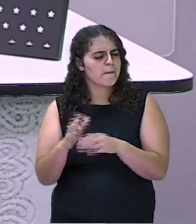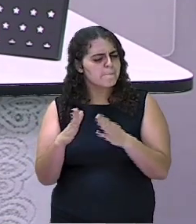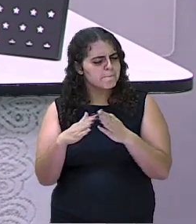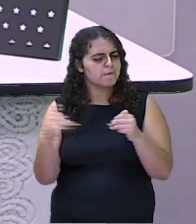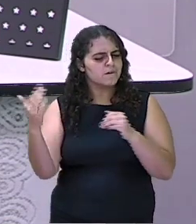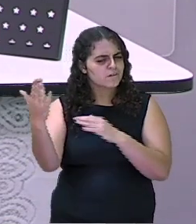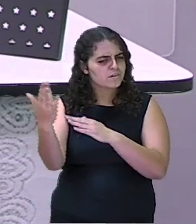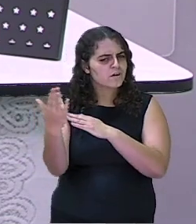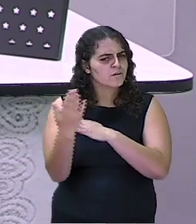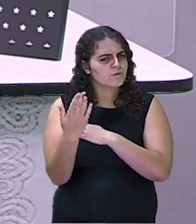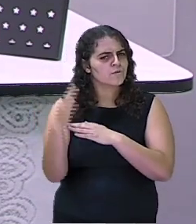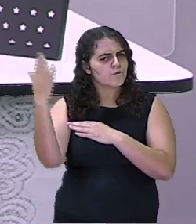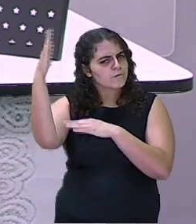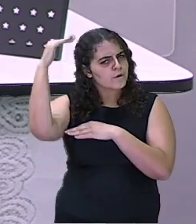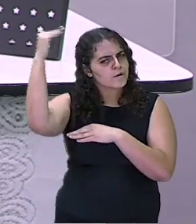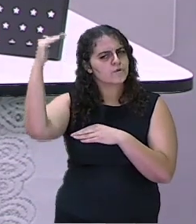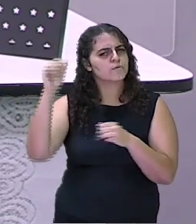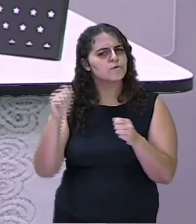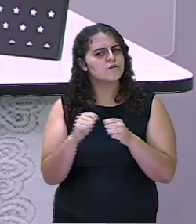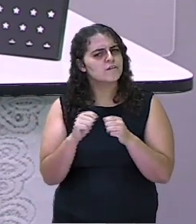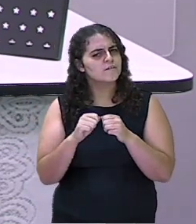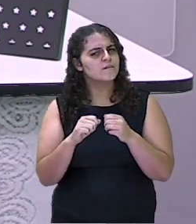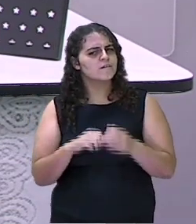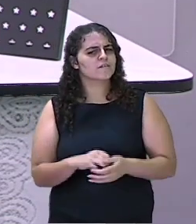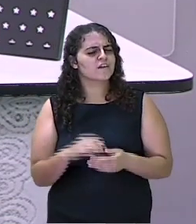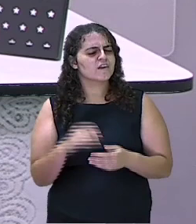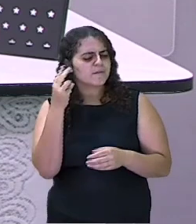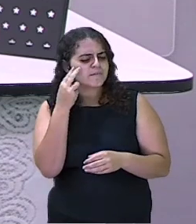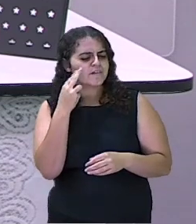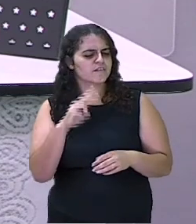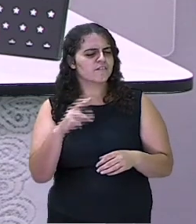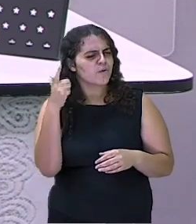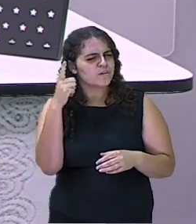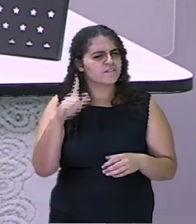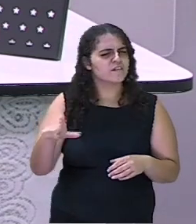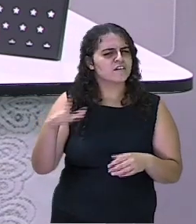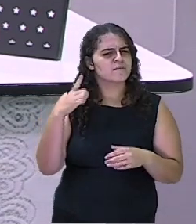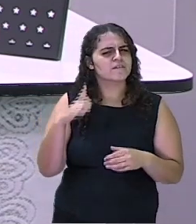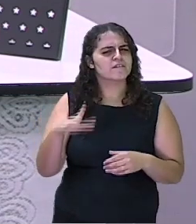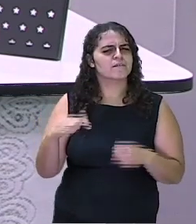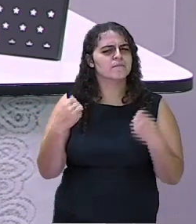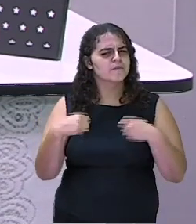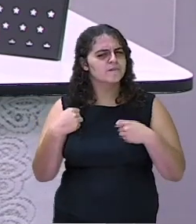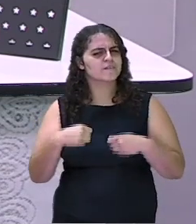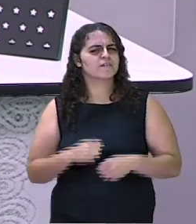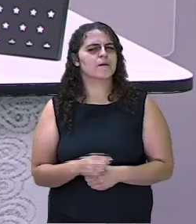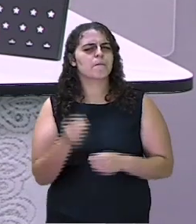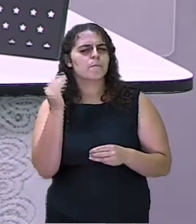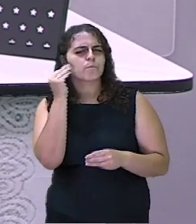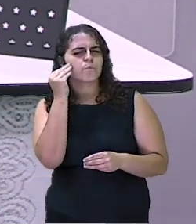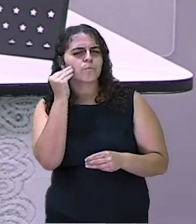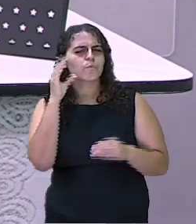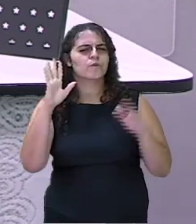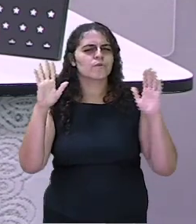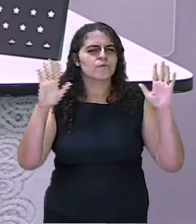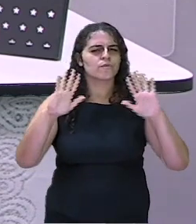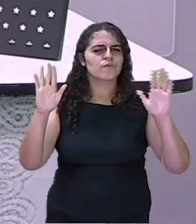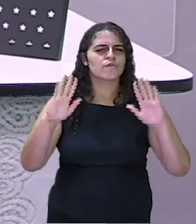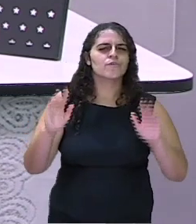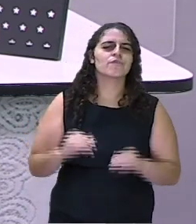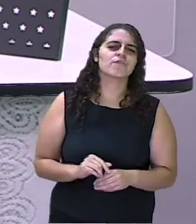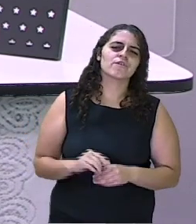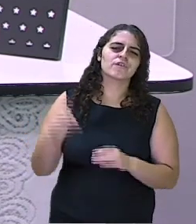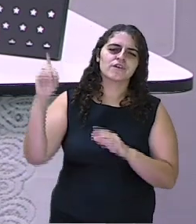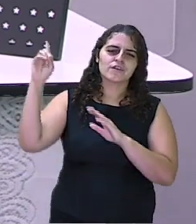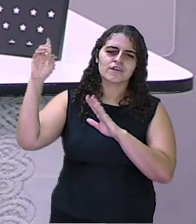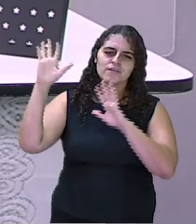Inscreva lá. Lá você vai poder ver as aulas quantas vezes você quiser. Beijo. Te espero na